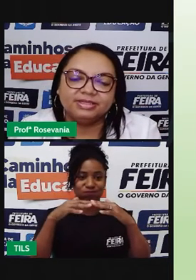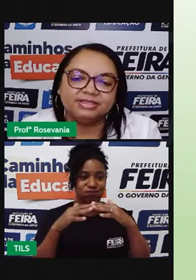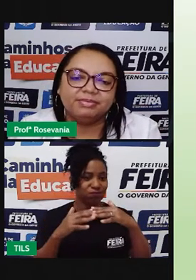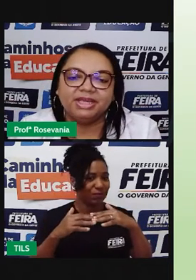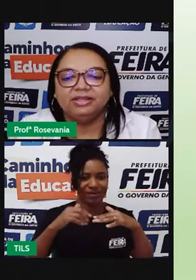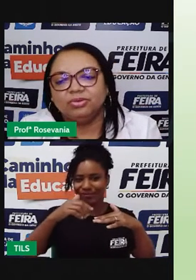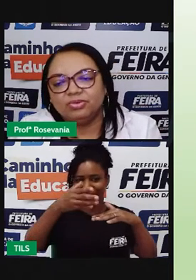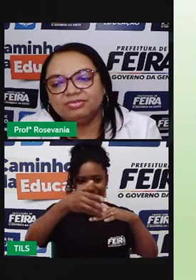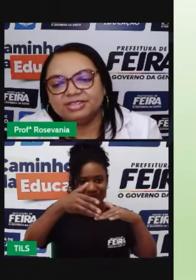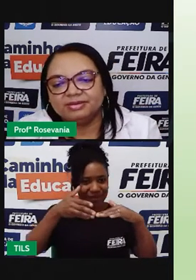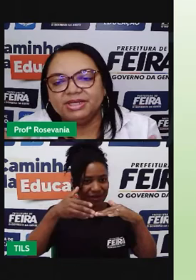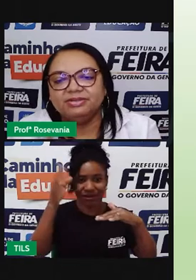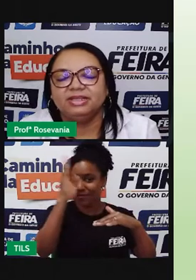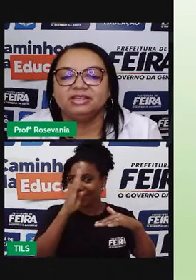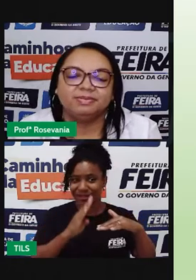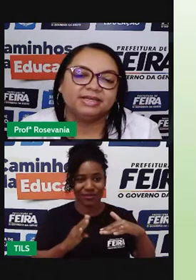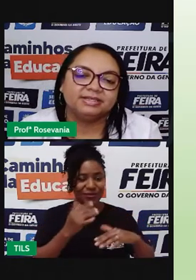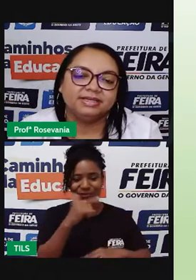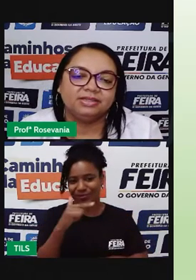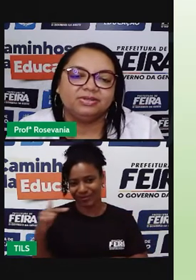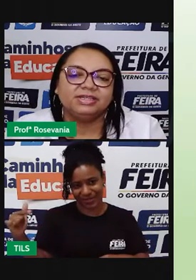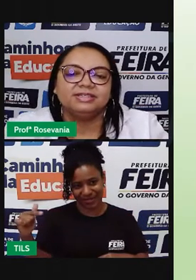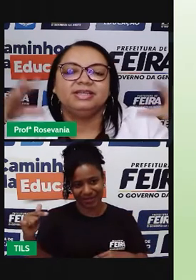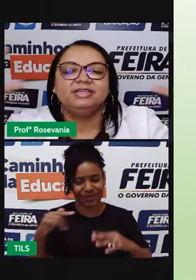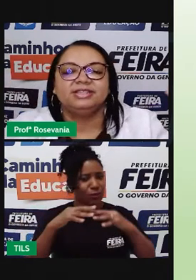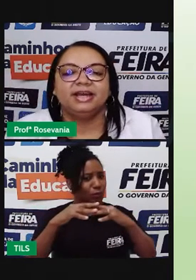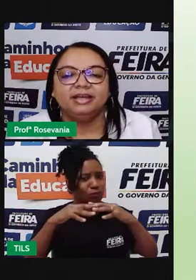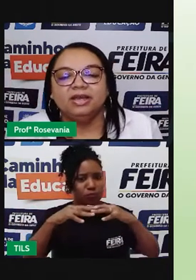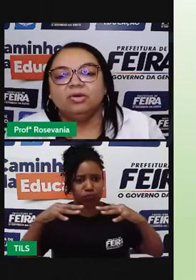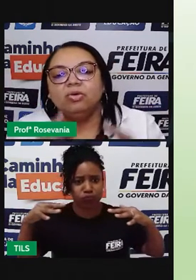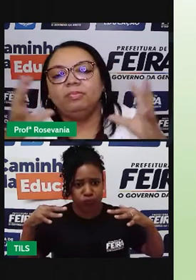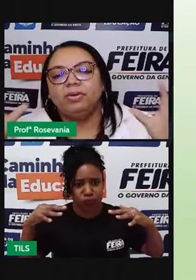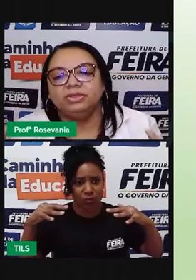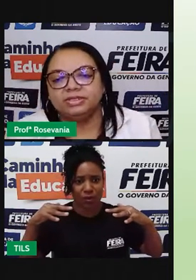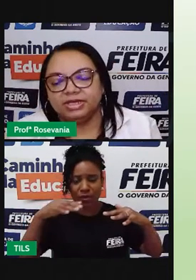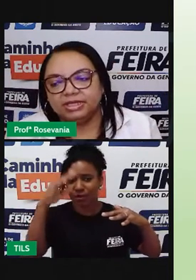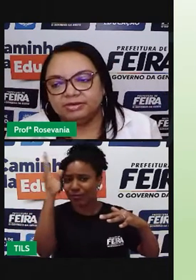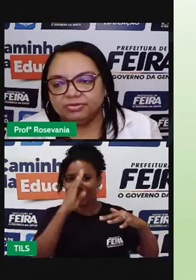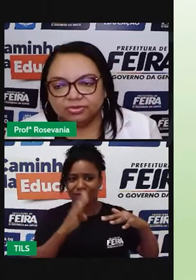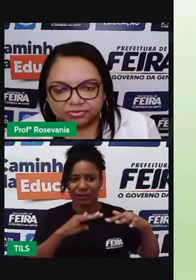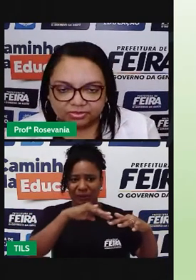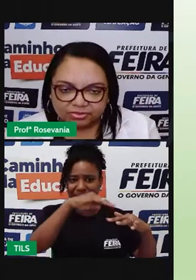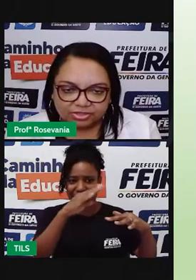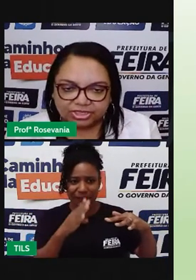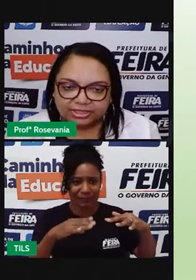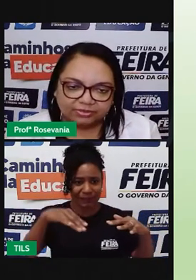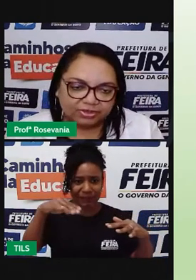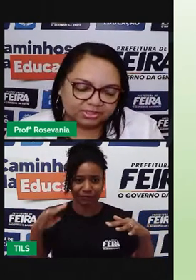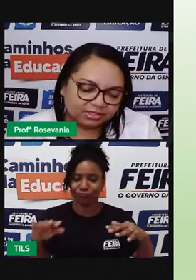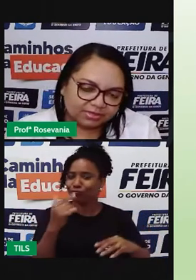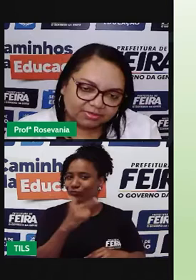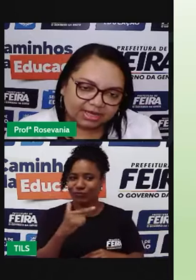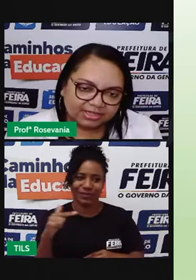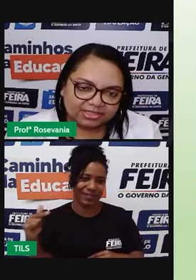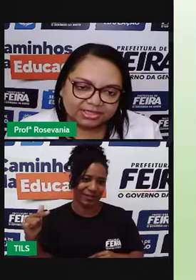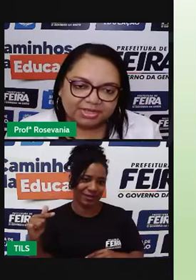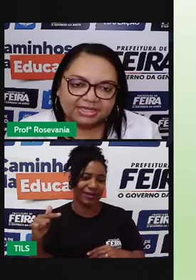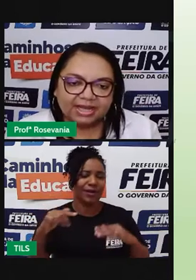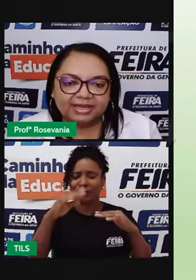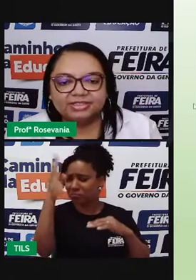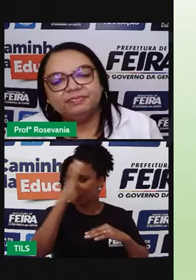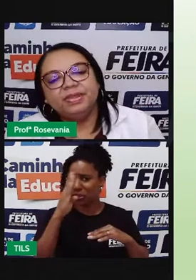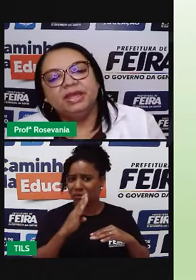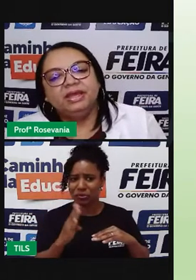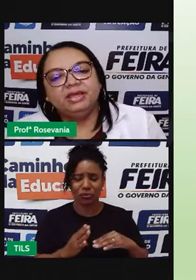deslizamento, o afastamento, né, das placas tectônicas que está, conforme esse relevo novo todo dia. Então, nós estamos na área de